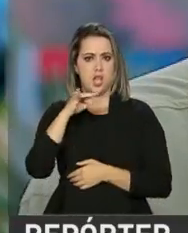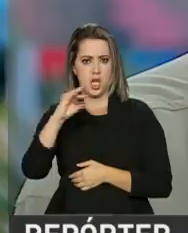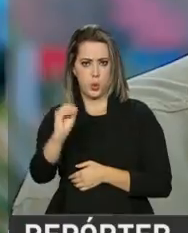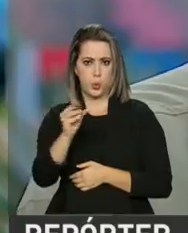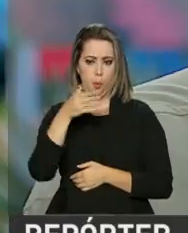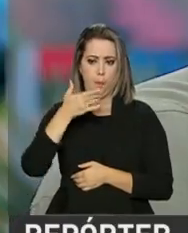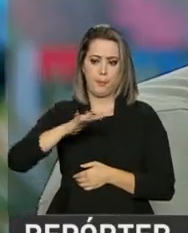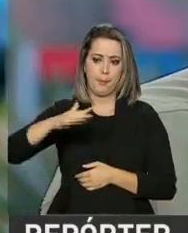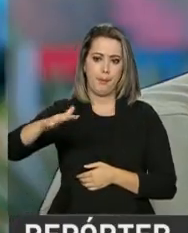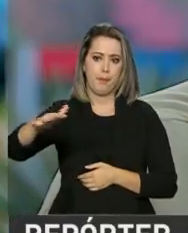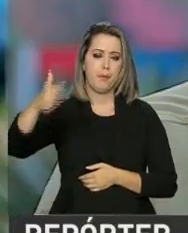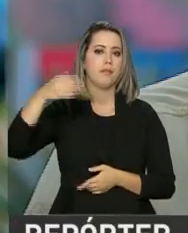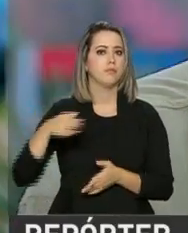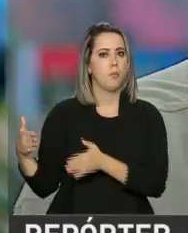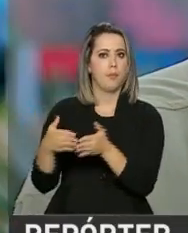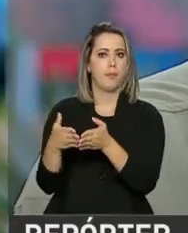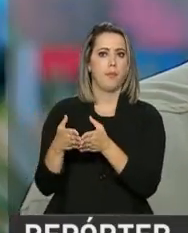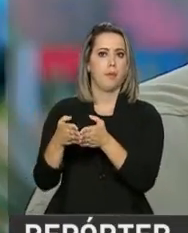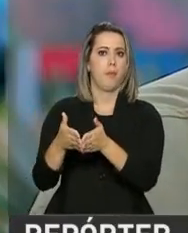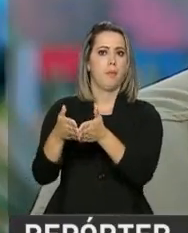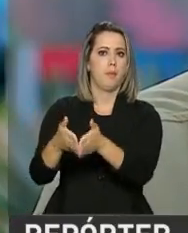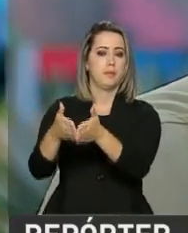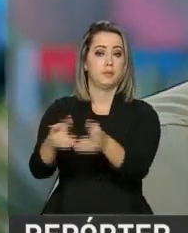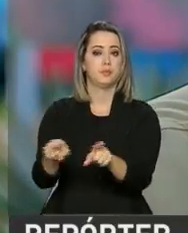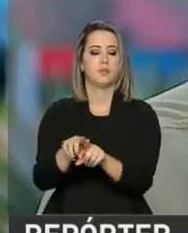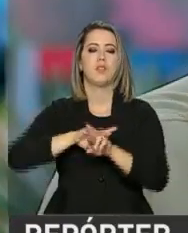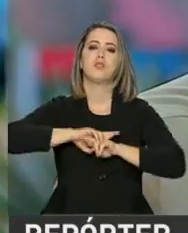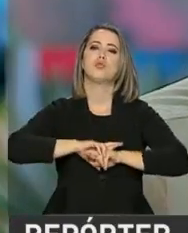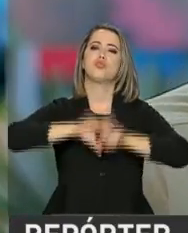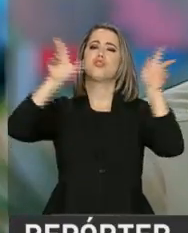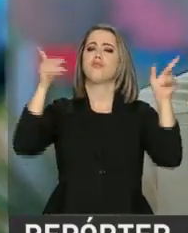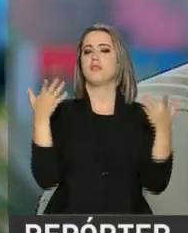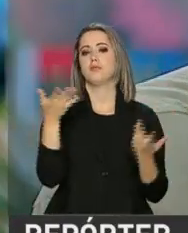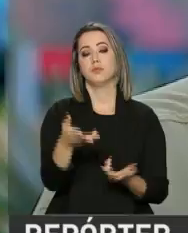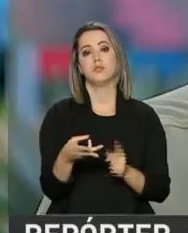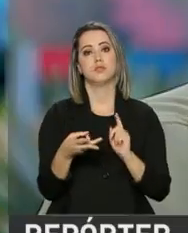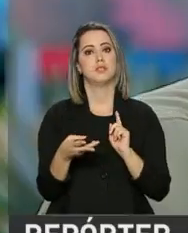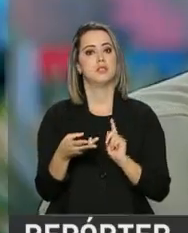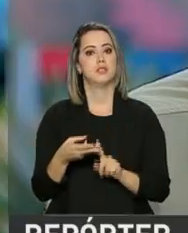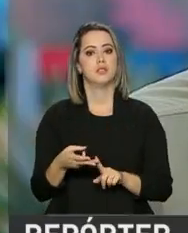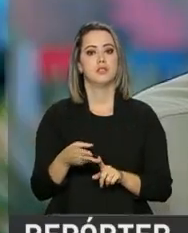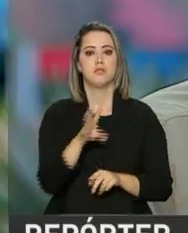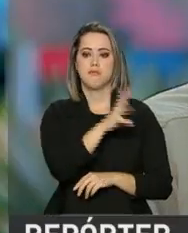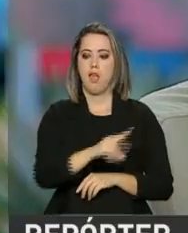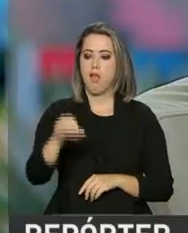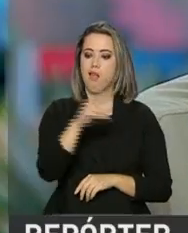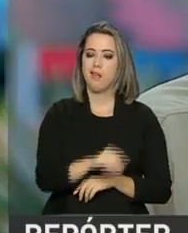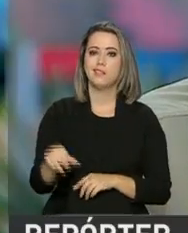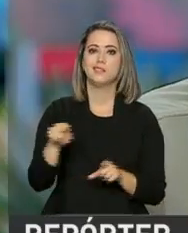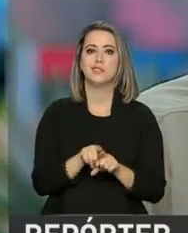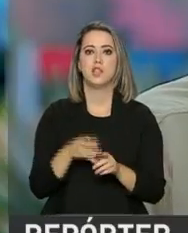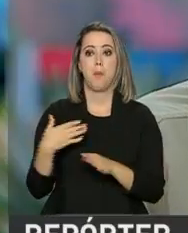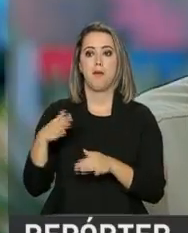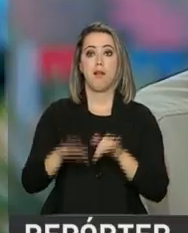a prática de esportes aquáticos e uma imensa vastidão de terras para